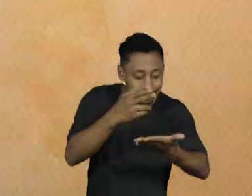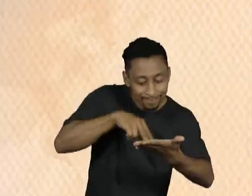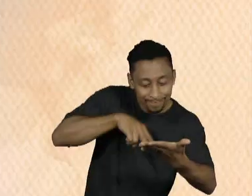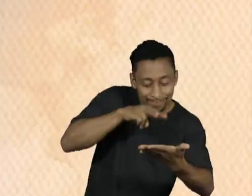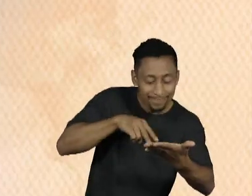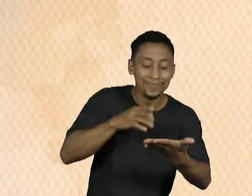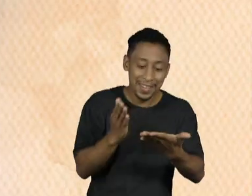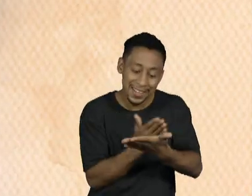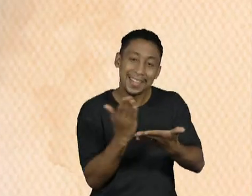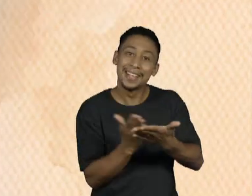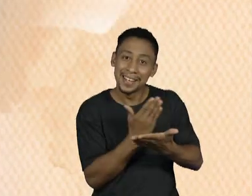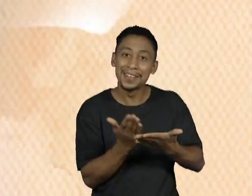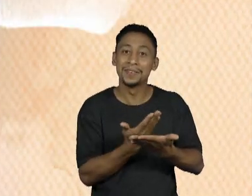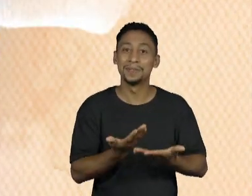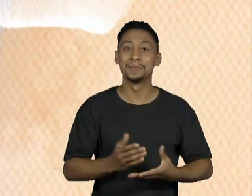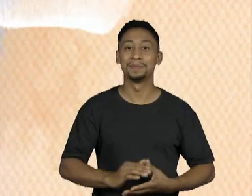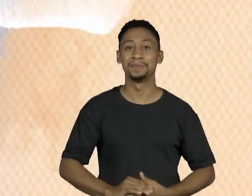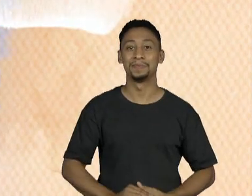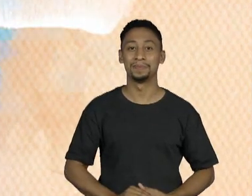livros.